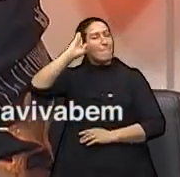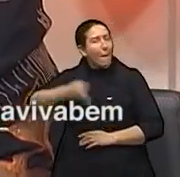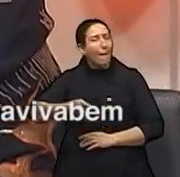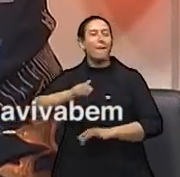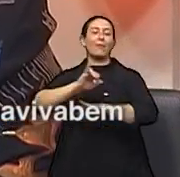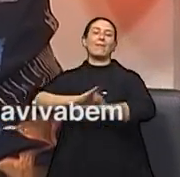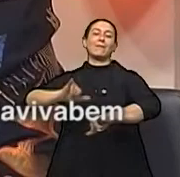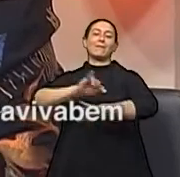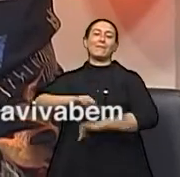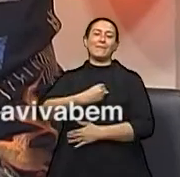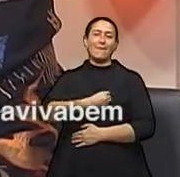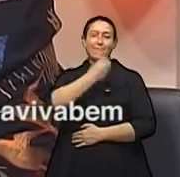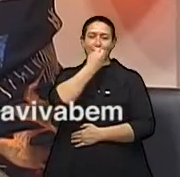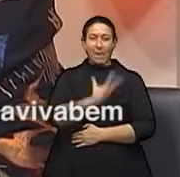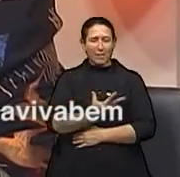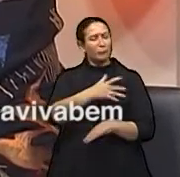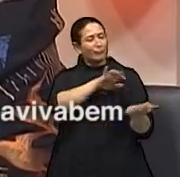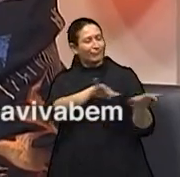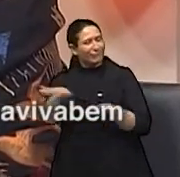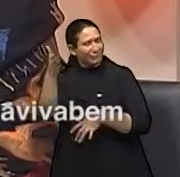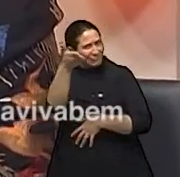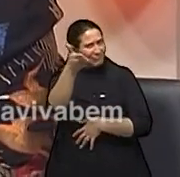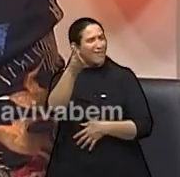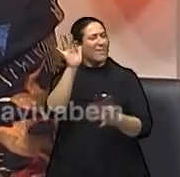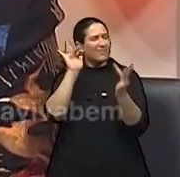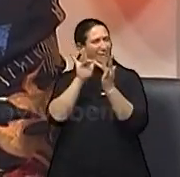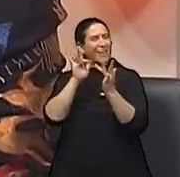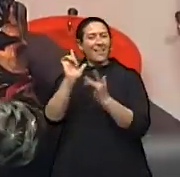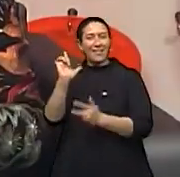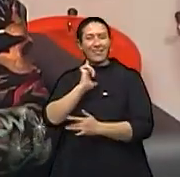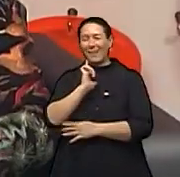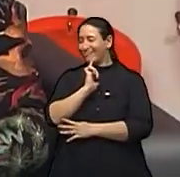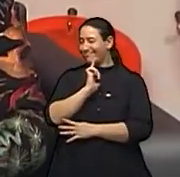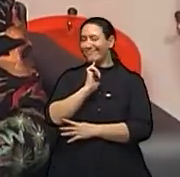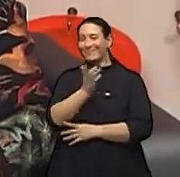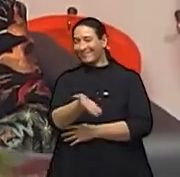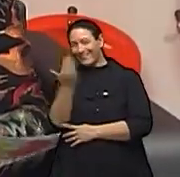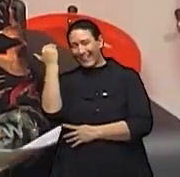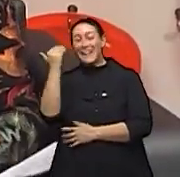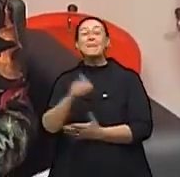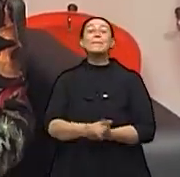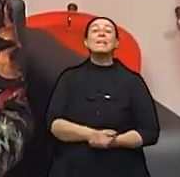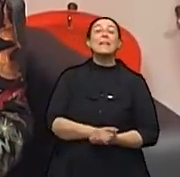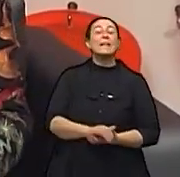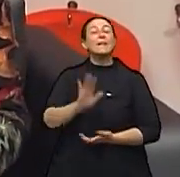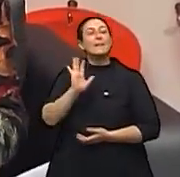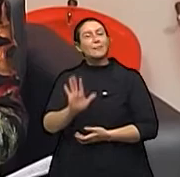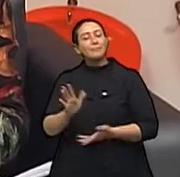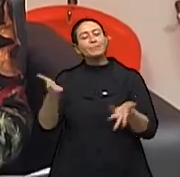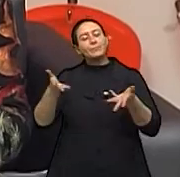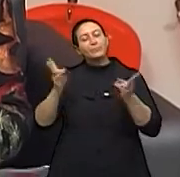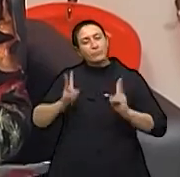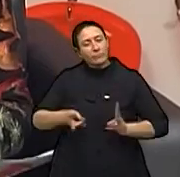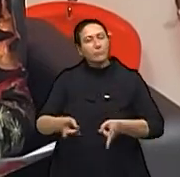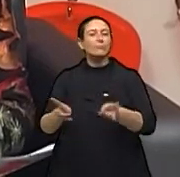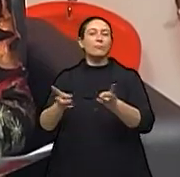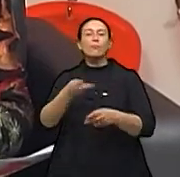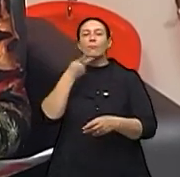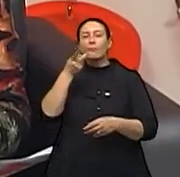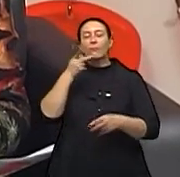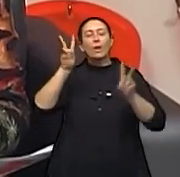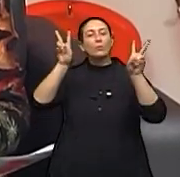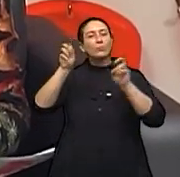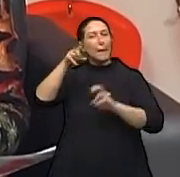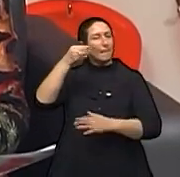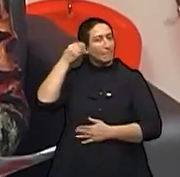Viva Bem. A gente está lá com piscadela e tudo, né? Nós continuamos a nossa conversa sobre psicoterapia